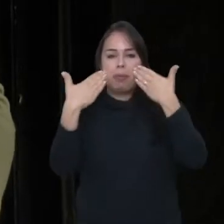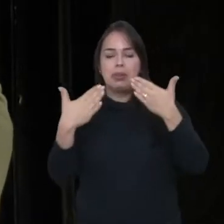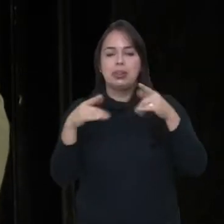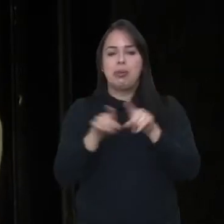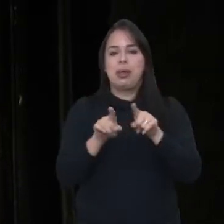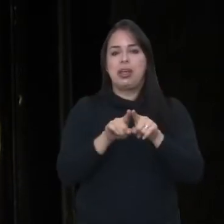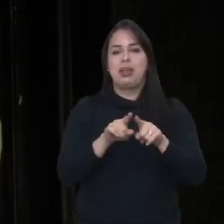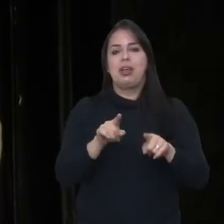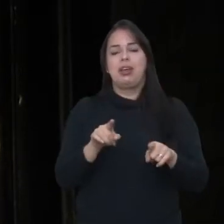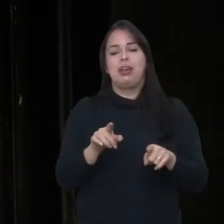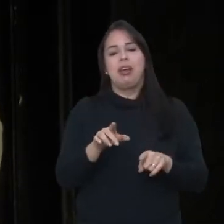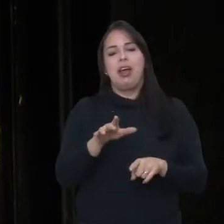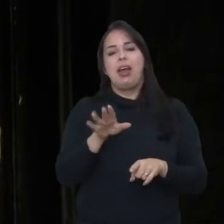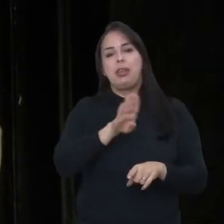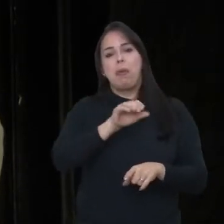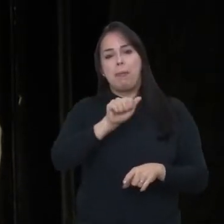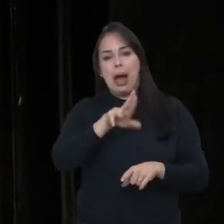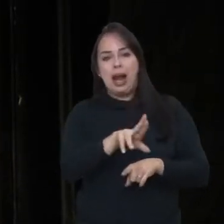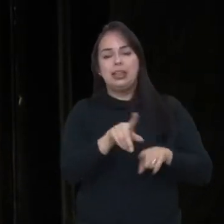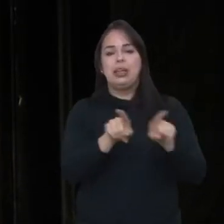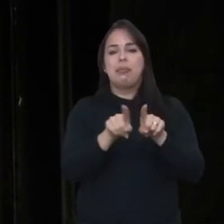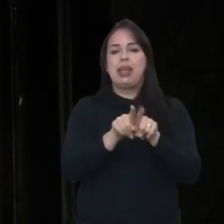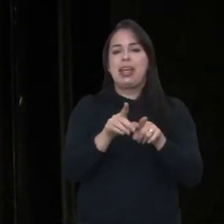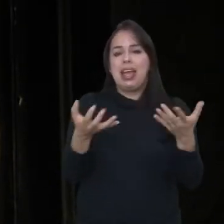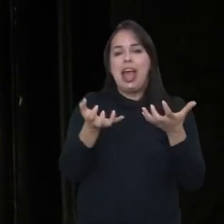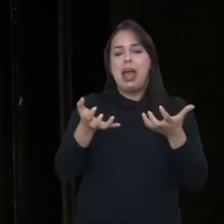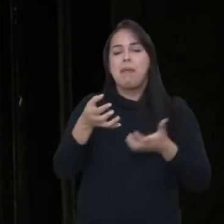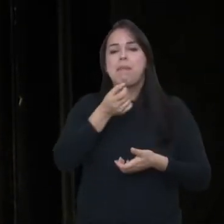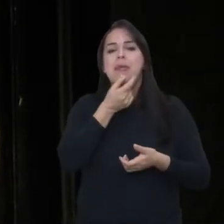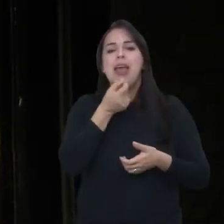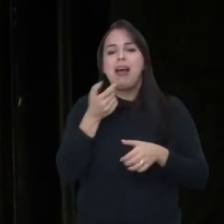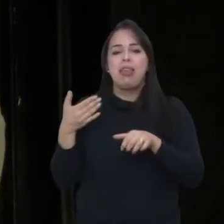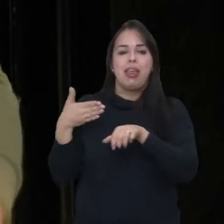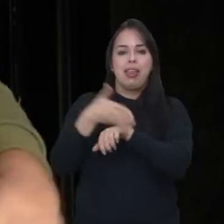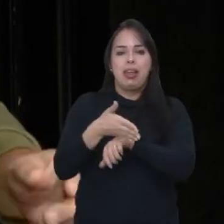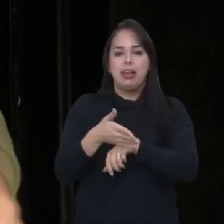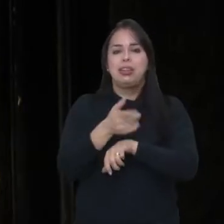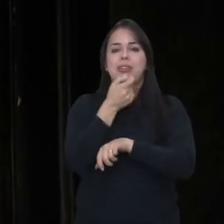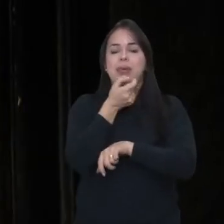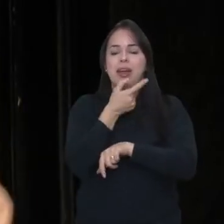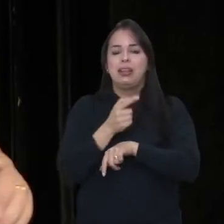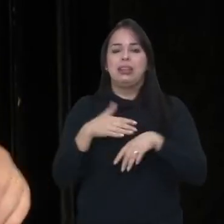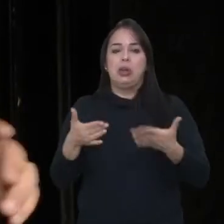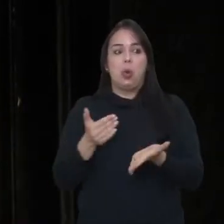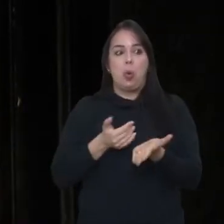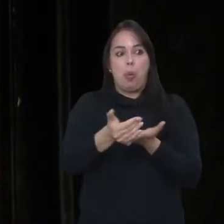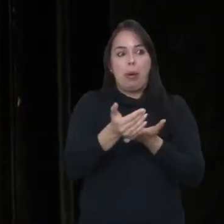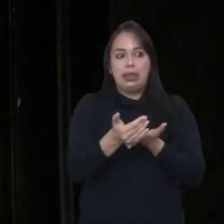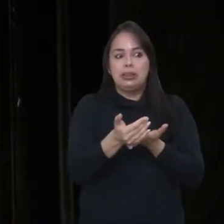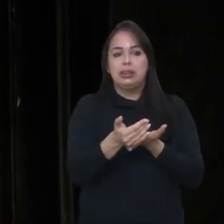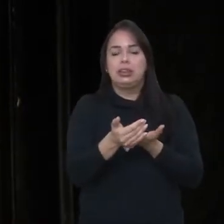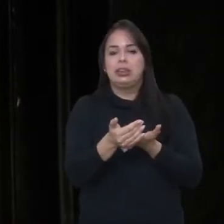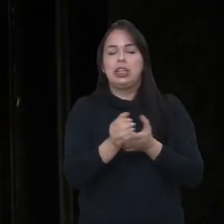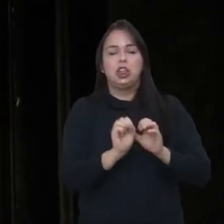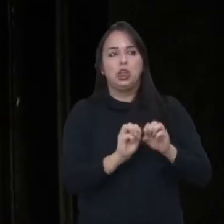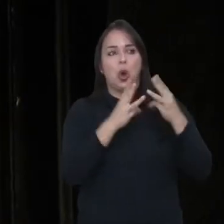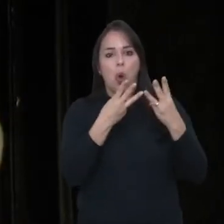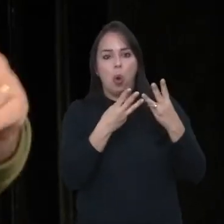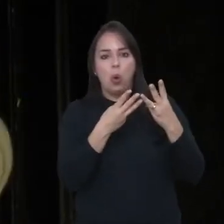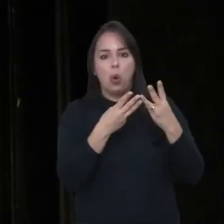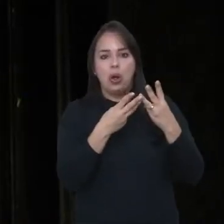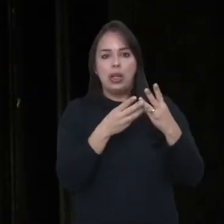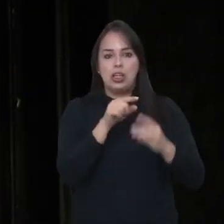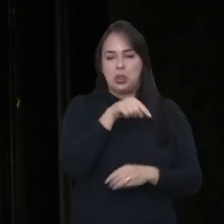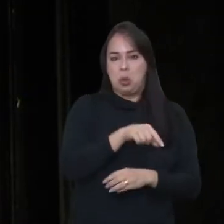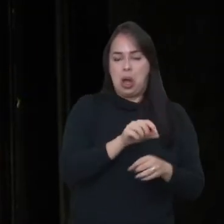a música ao vivo, e aí quer trazer o stand-up também, e aí a gente começa, tipo assim, nossa, mas aí tem show, fazer